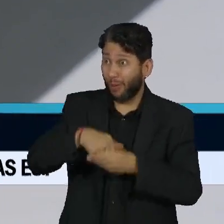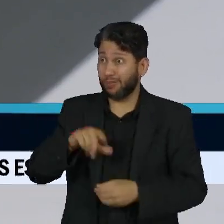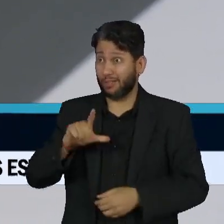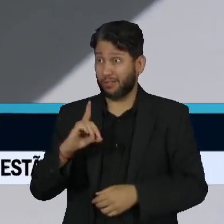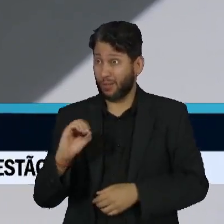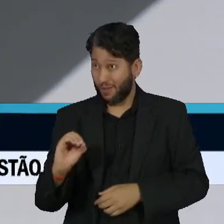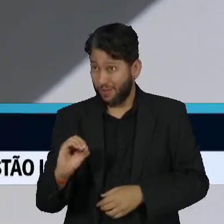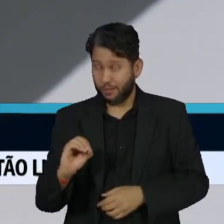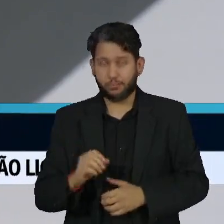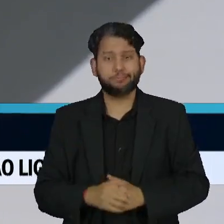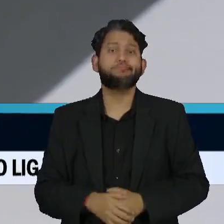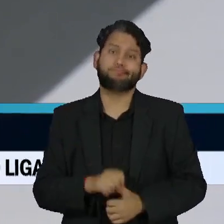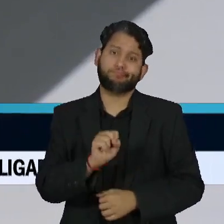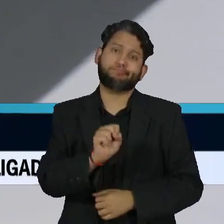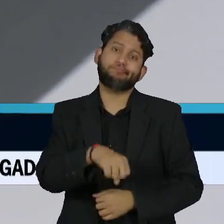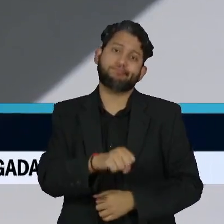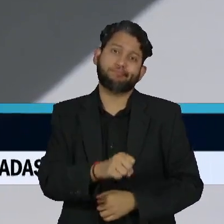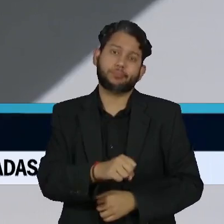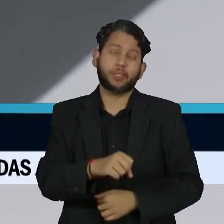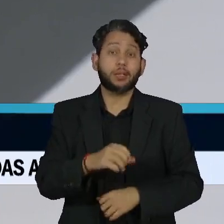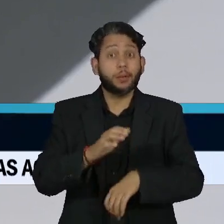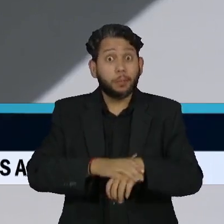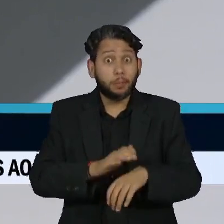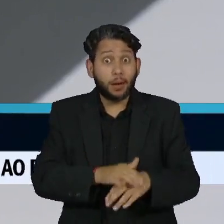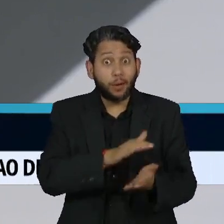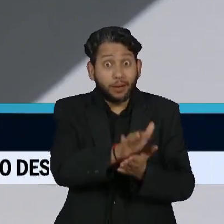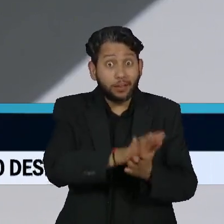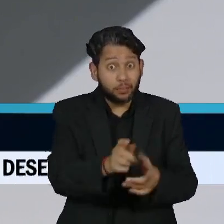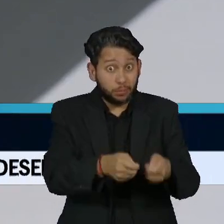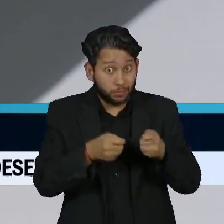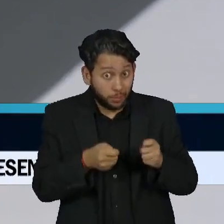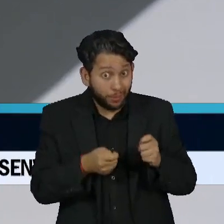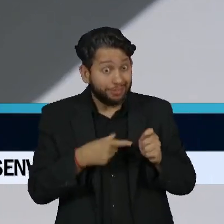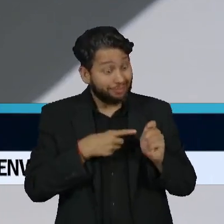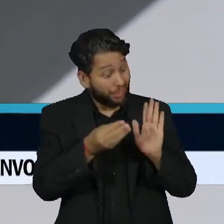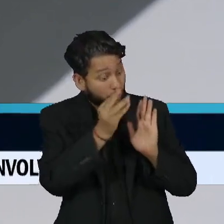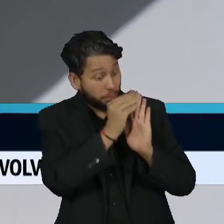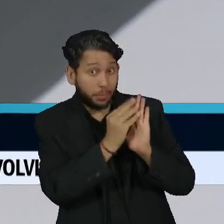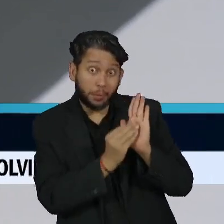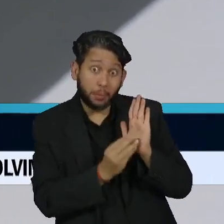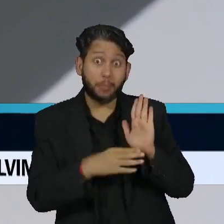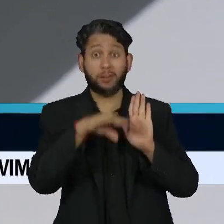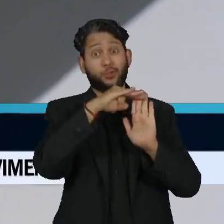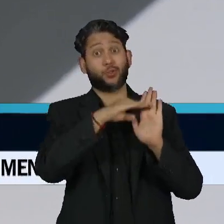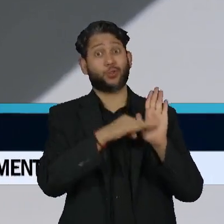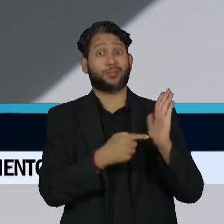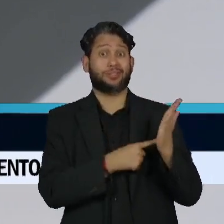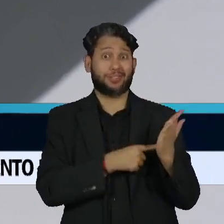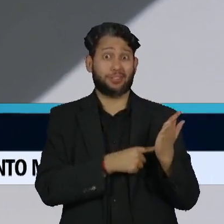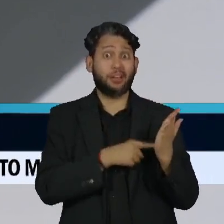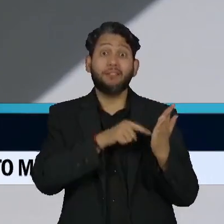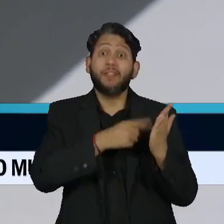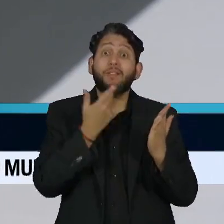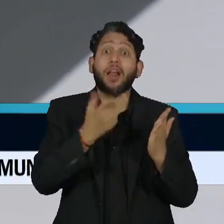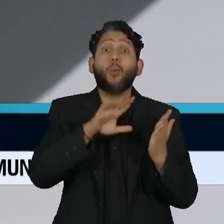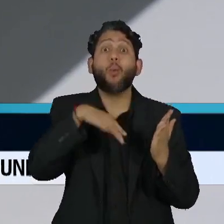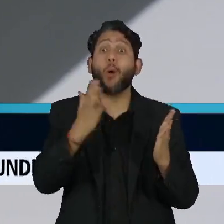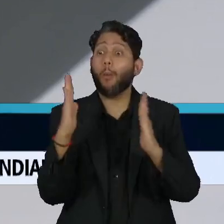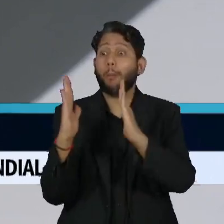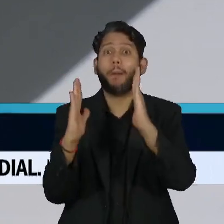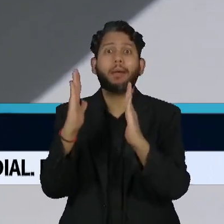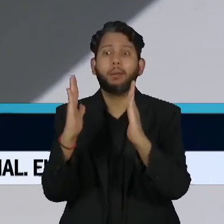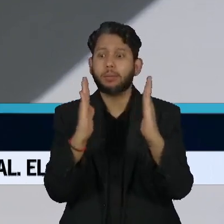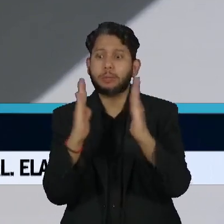justamente ele que vai estipular as diretrizes e estipular quais são os parâmetros para você fixar